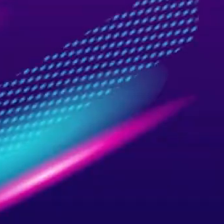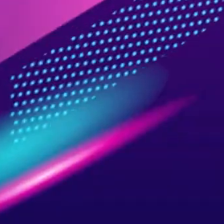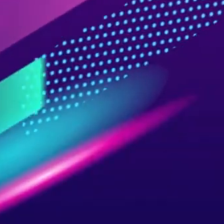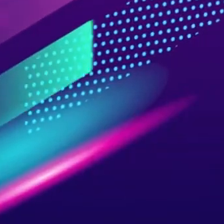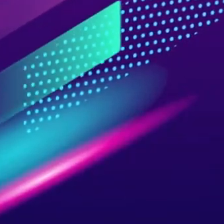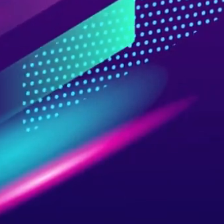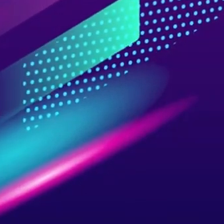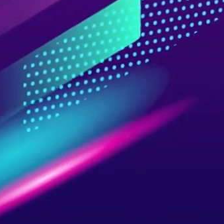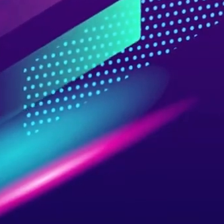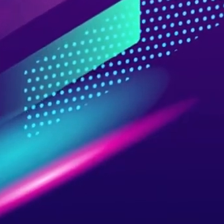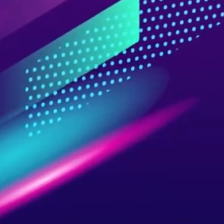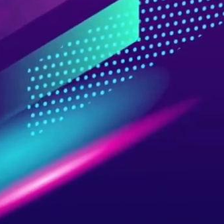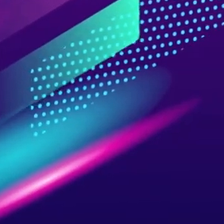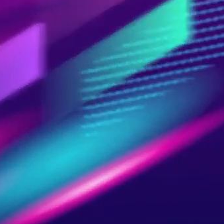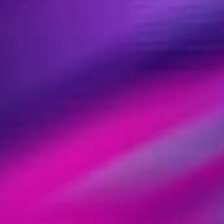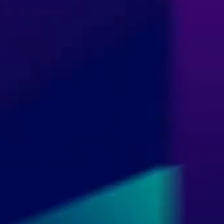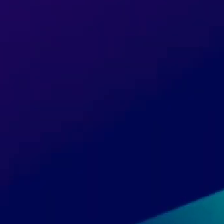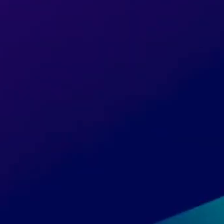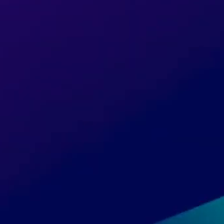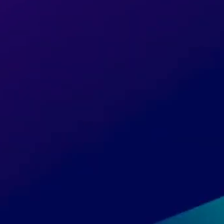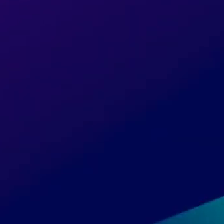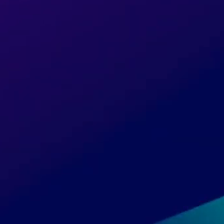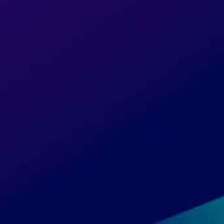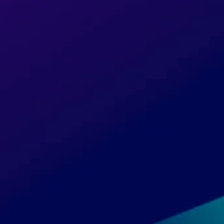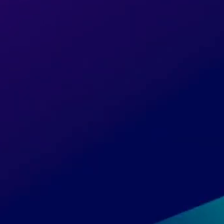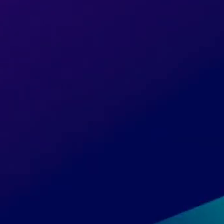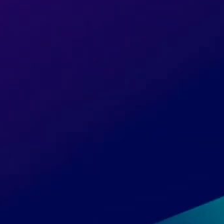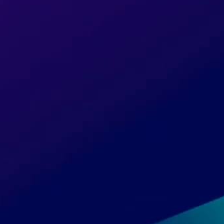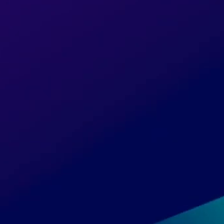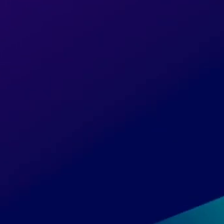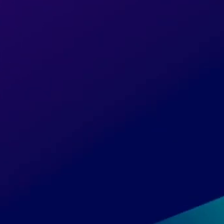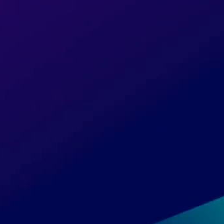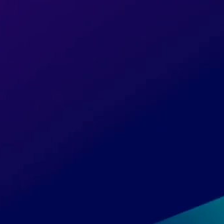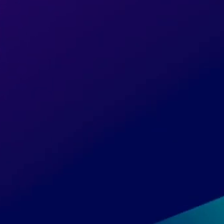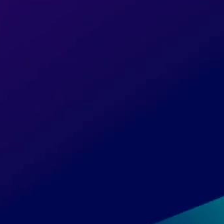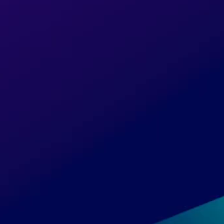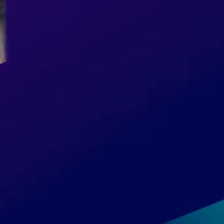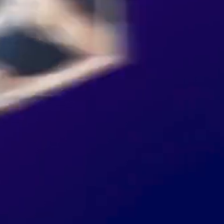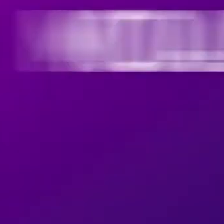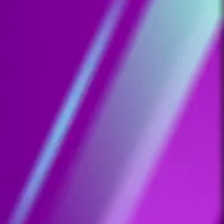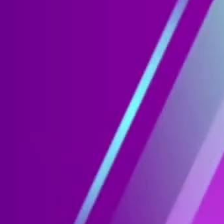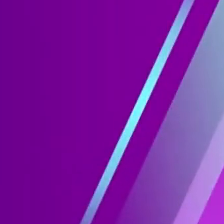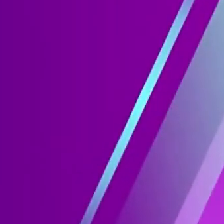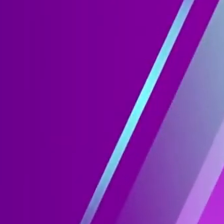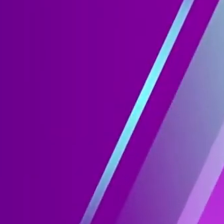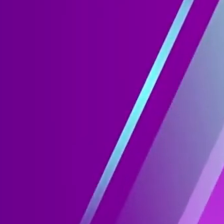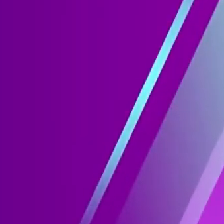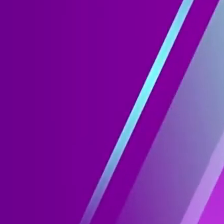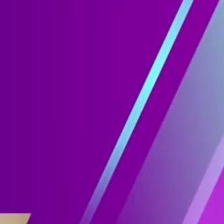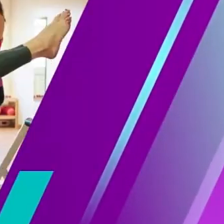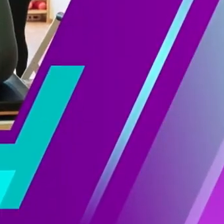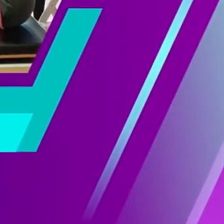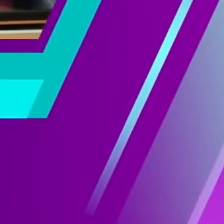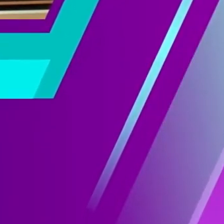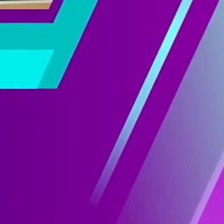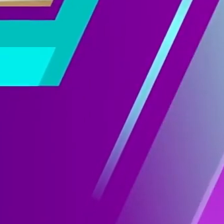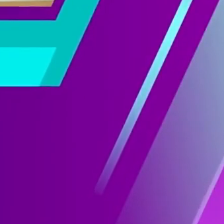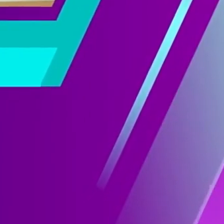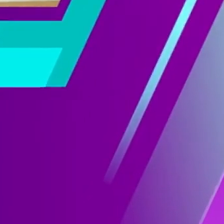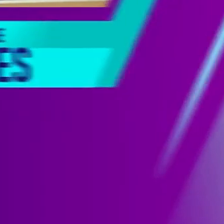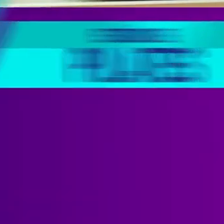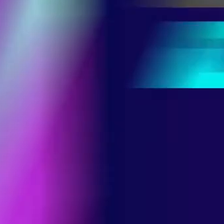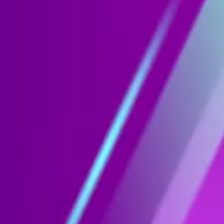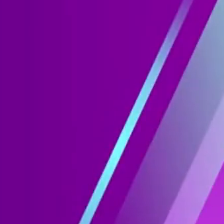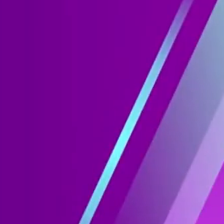Conheça as academias Do SESC Diversas modalidades Para todos os públicos Musculação Treinamento funcional